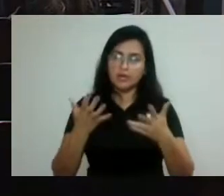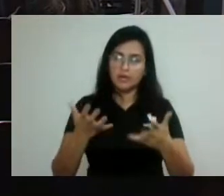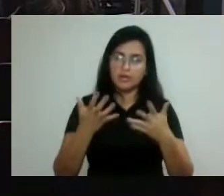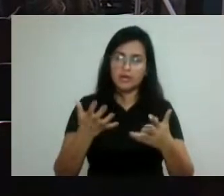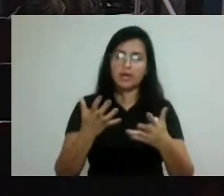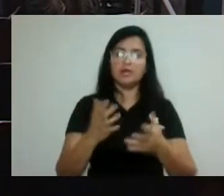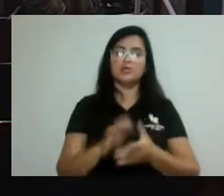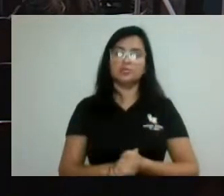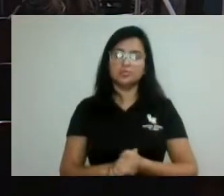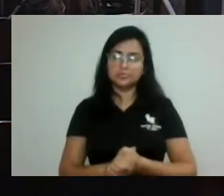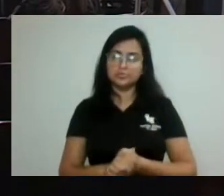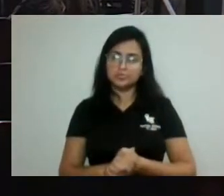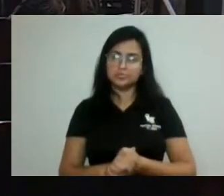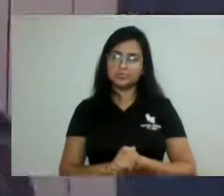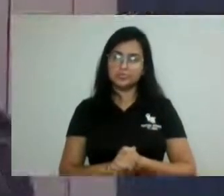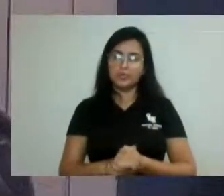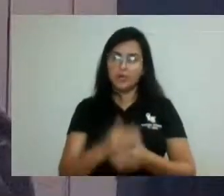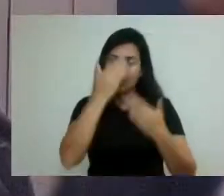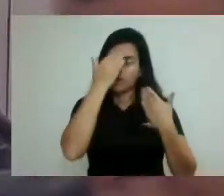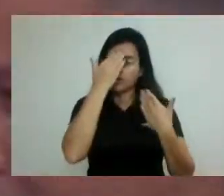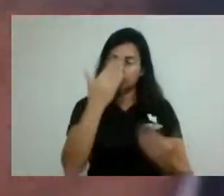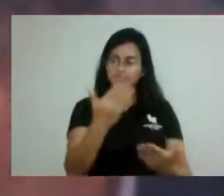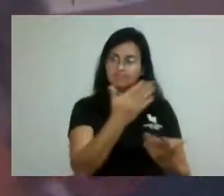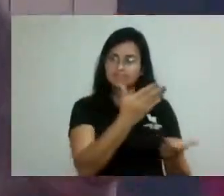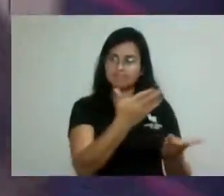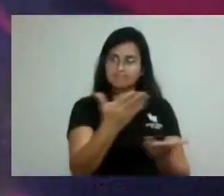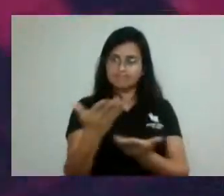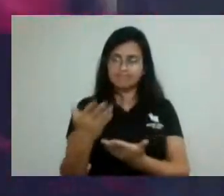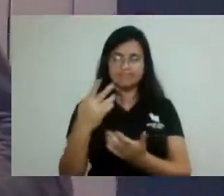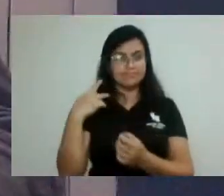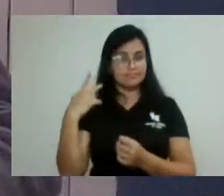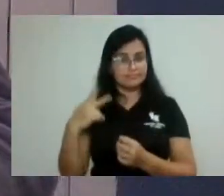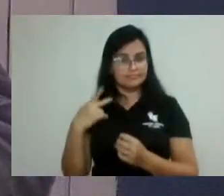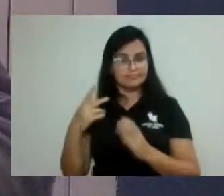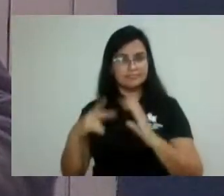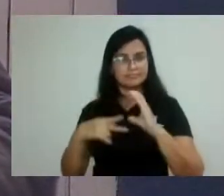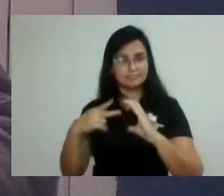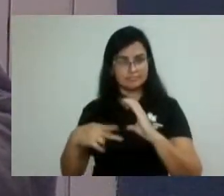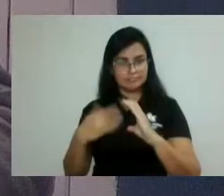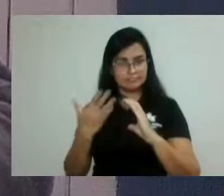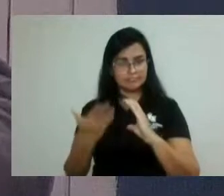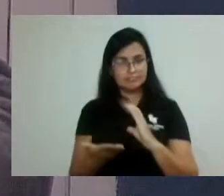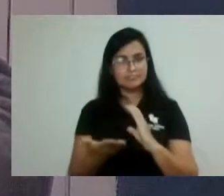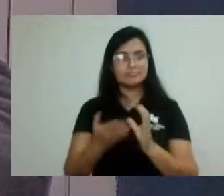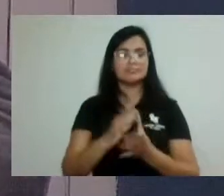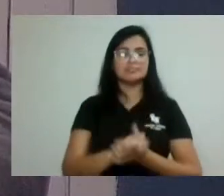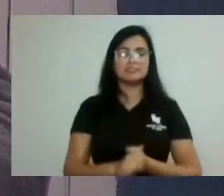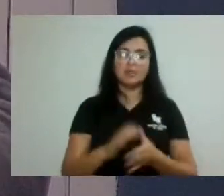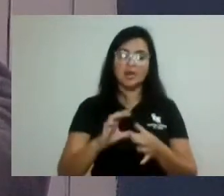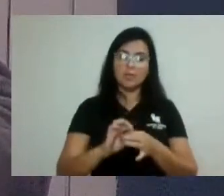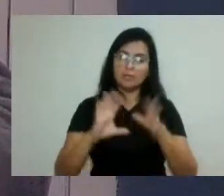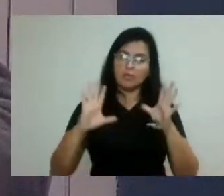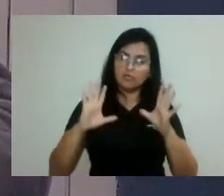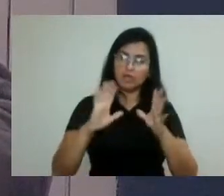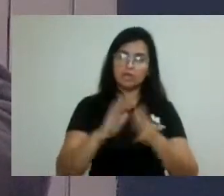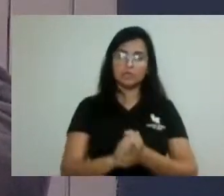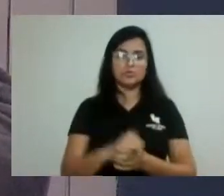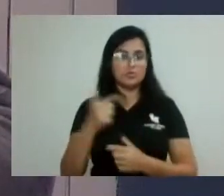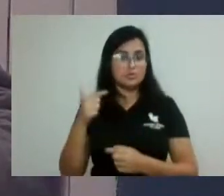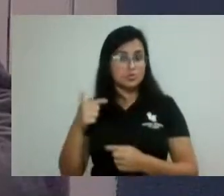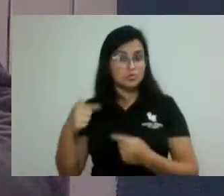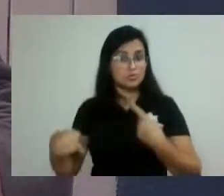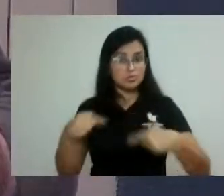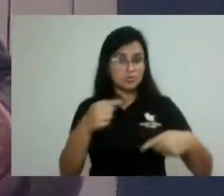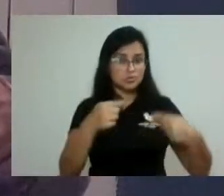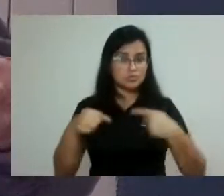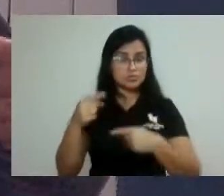né, agradecer aos pares aqui, toda a casa, quase na totalidade, ter aprovado aqui em segunda discussão, esse projeto vai